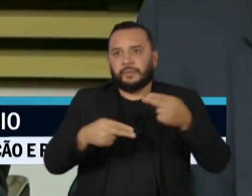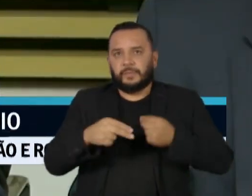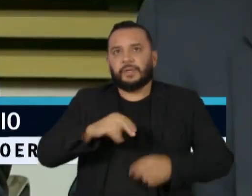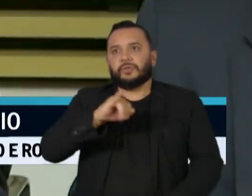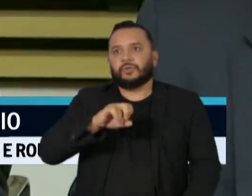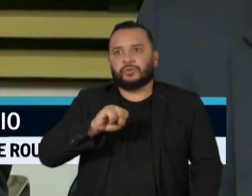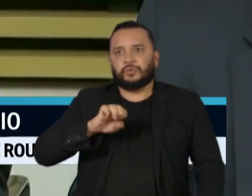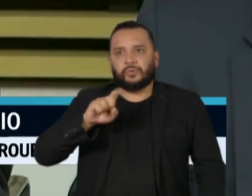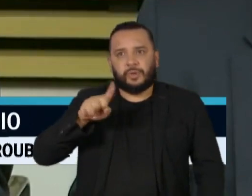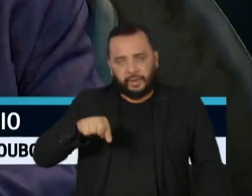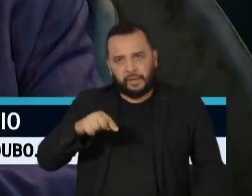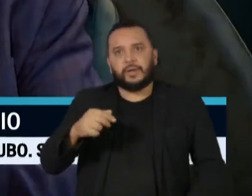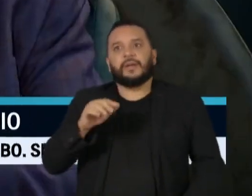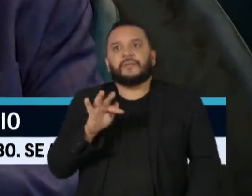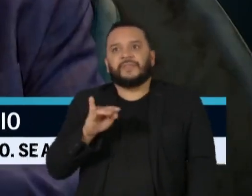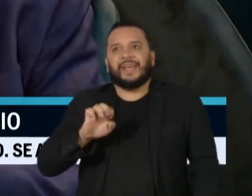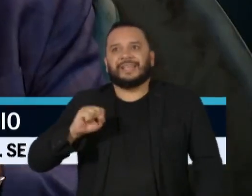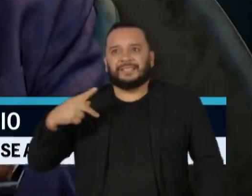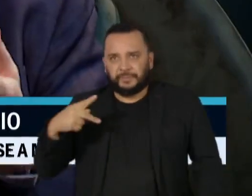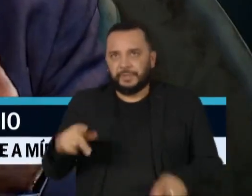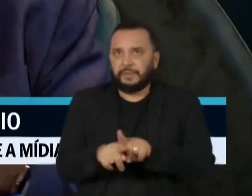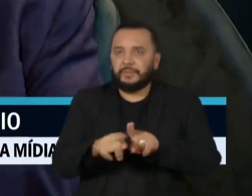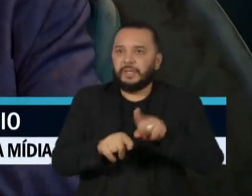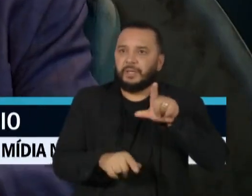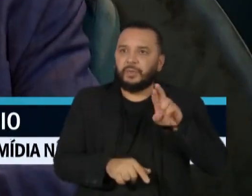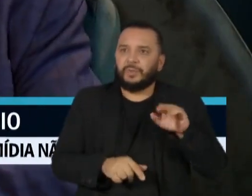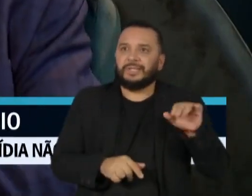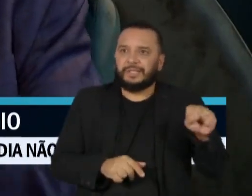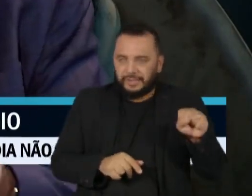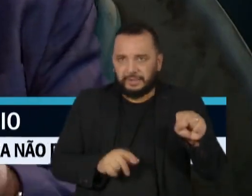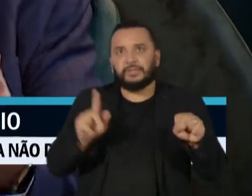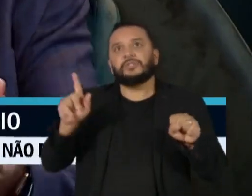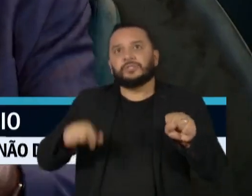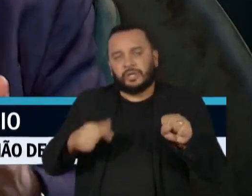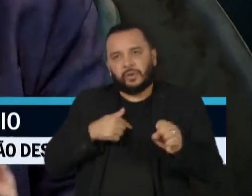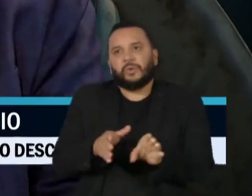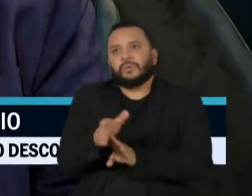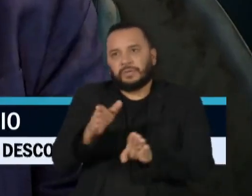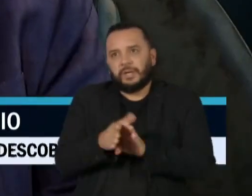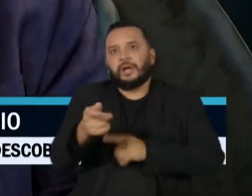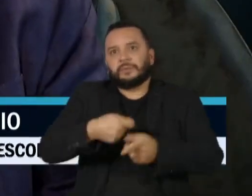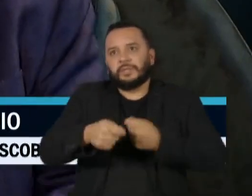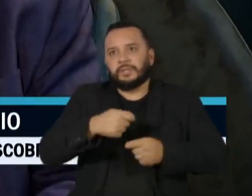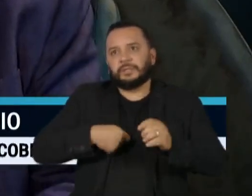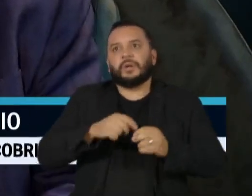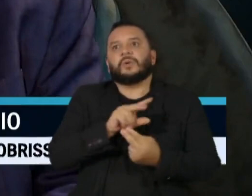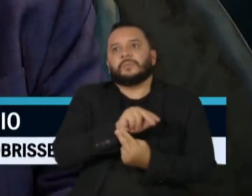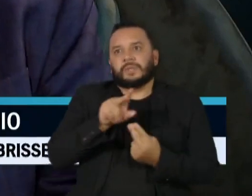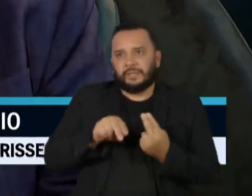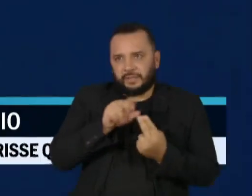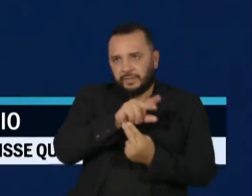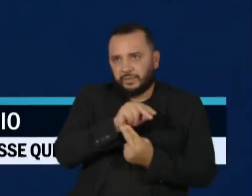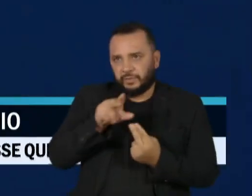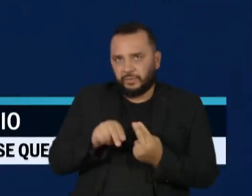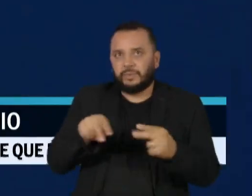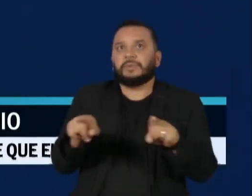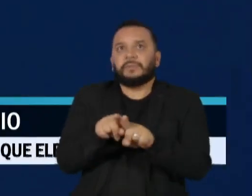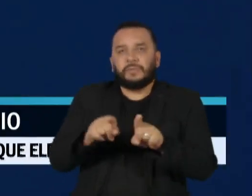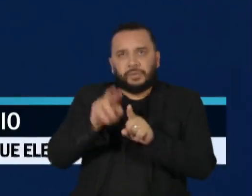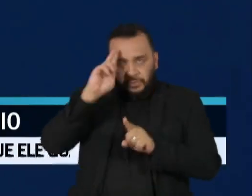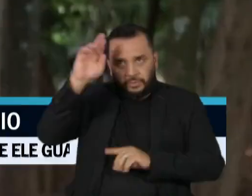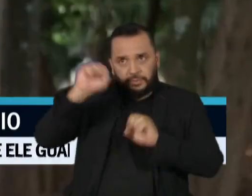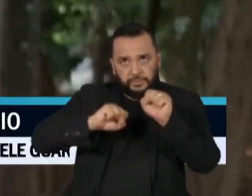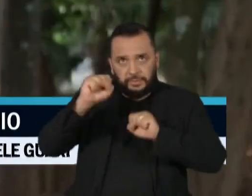Gomes, presidente da Fiesp, Luiz Carlos Trabuco, do Conselho de Administração do Bradesco, e os empresários